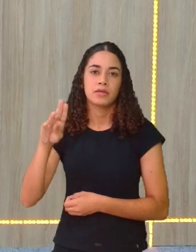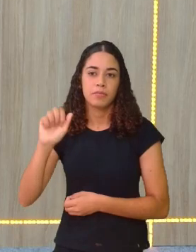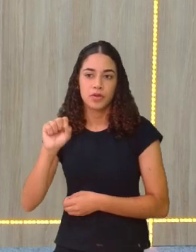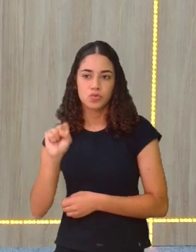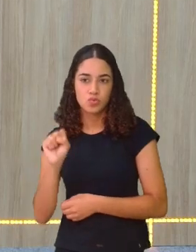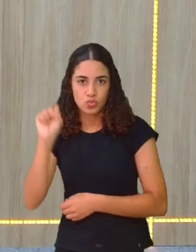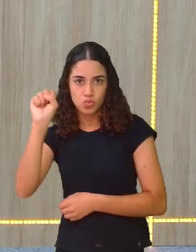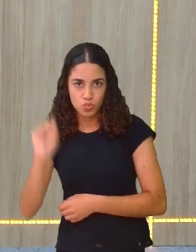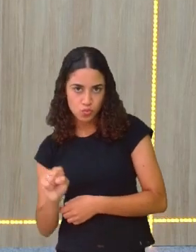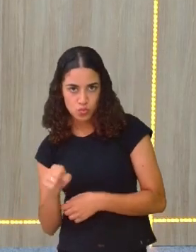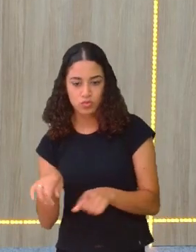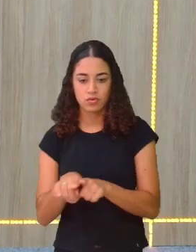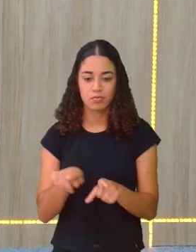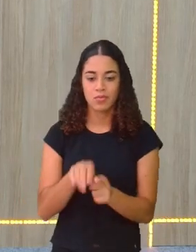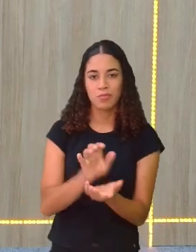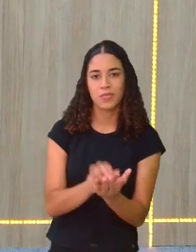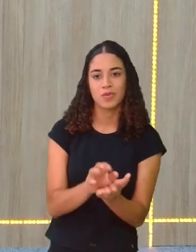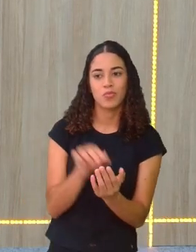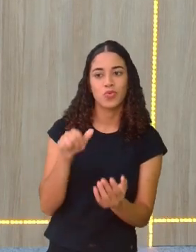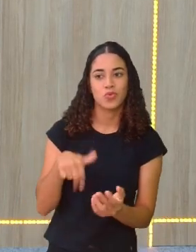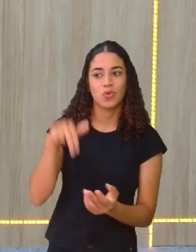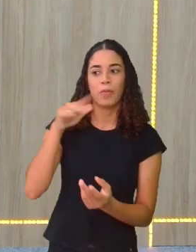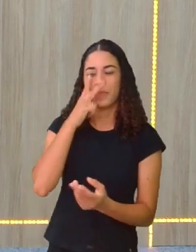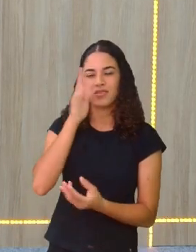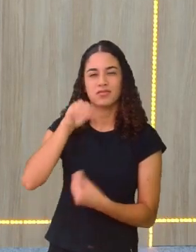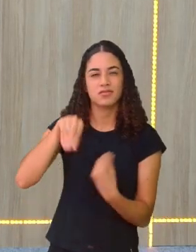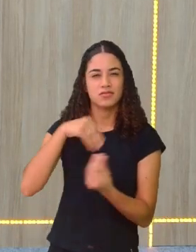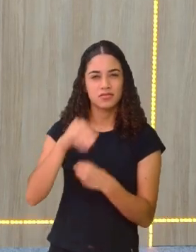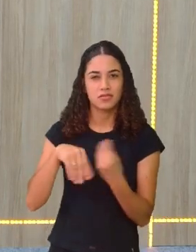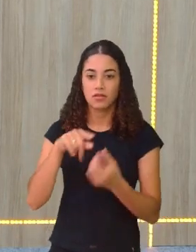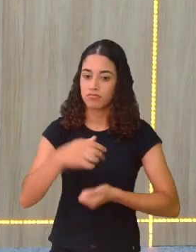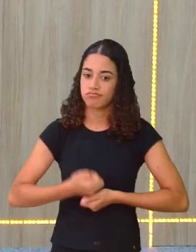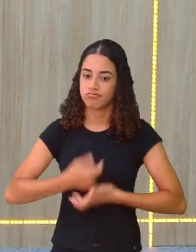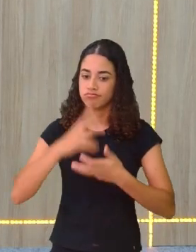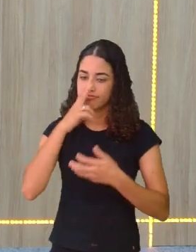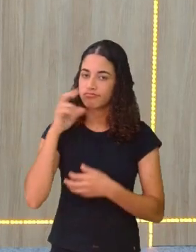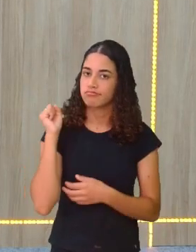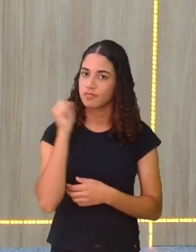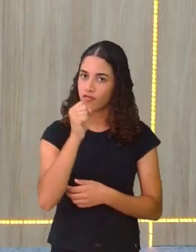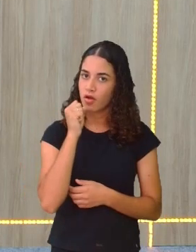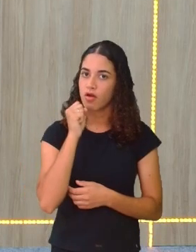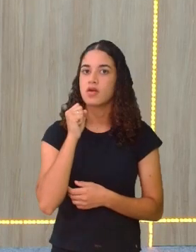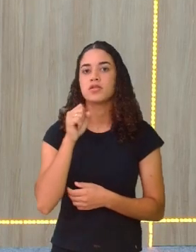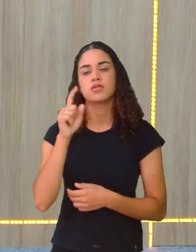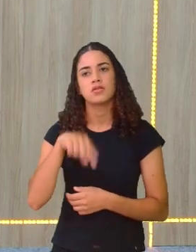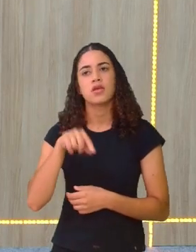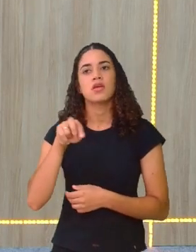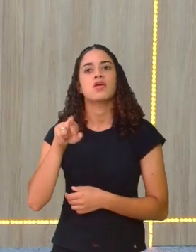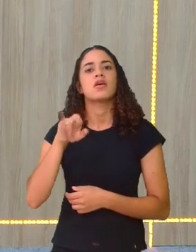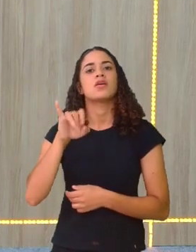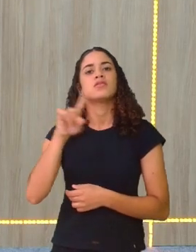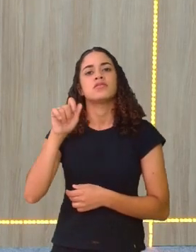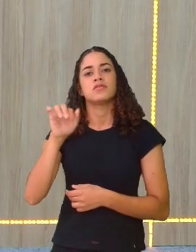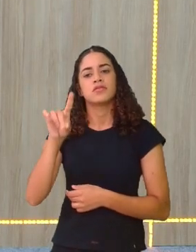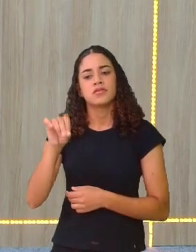essa manifestação do cavalo marinho muito forte, que é um reisado que vai agregar aí elementos